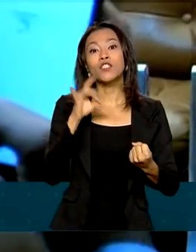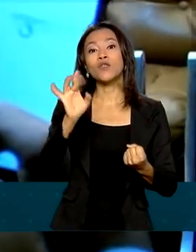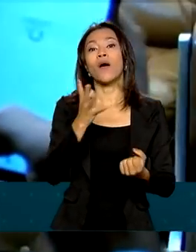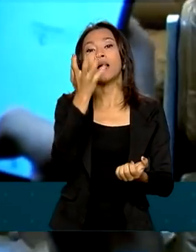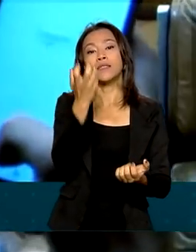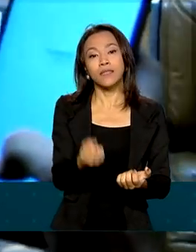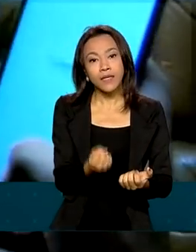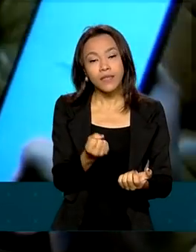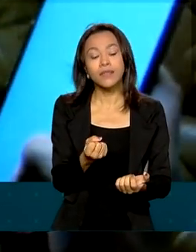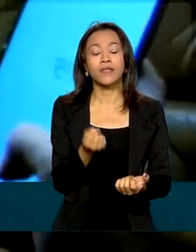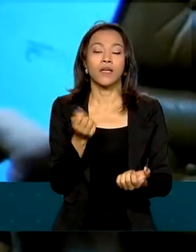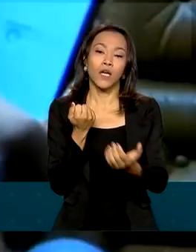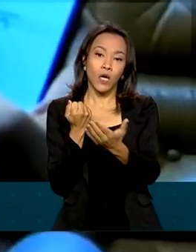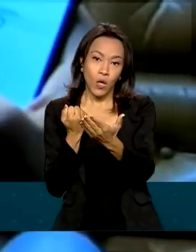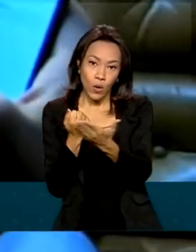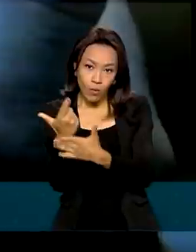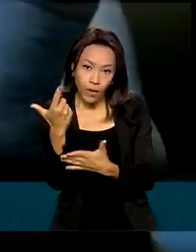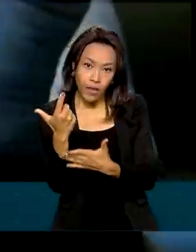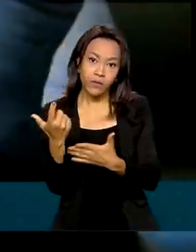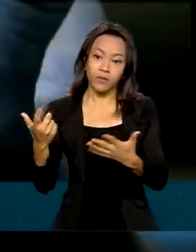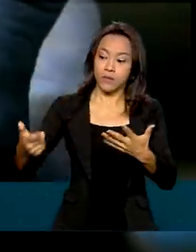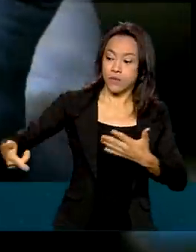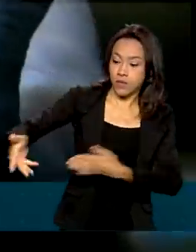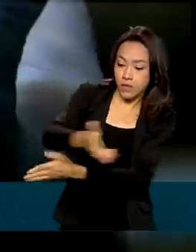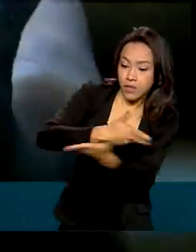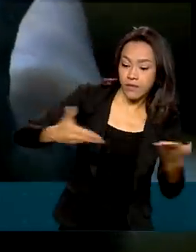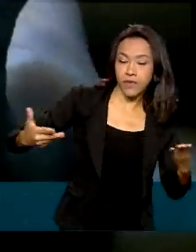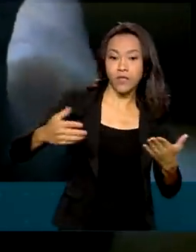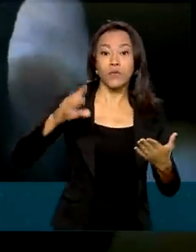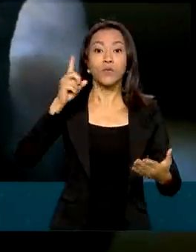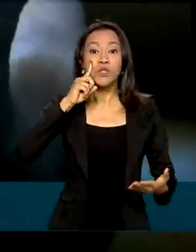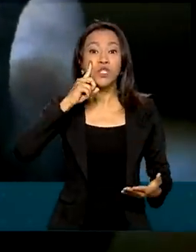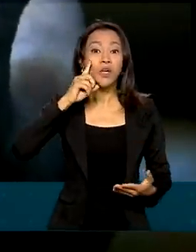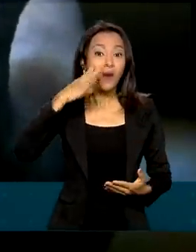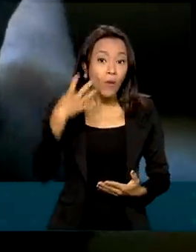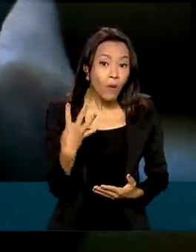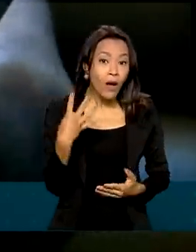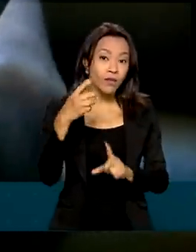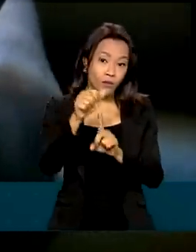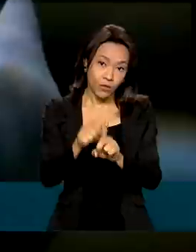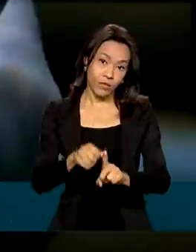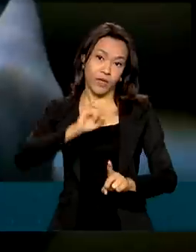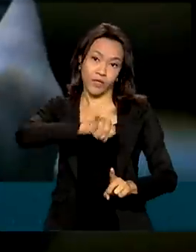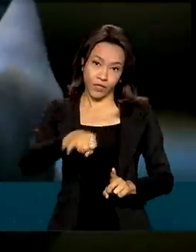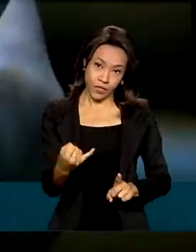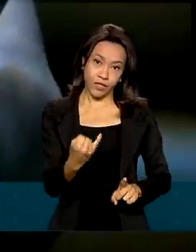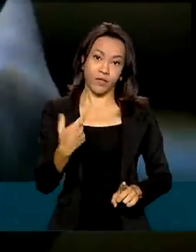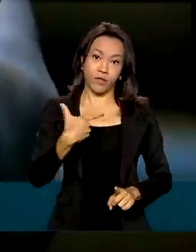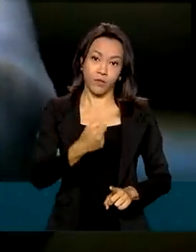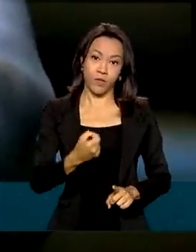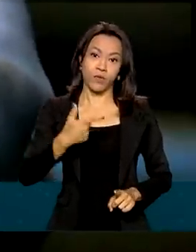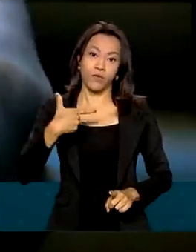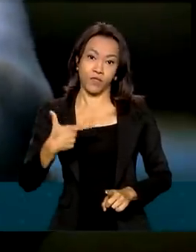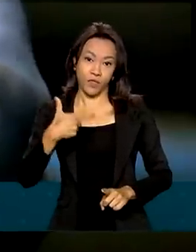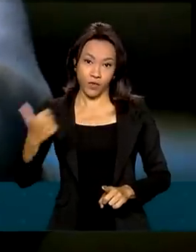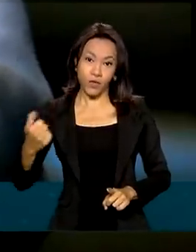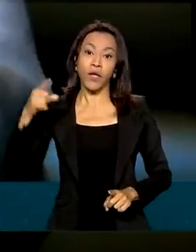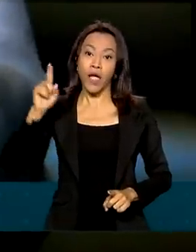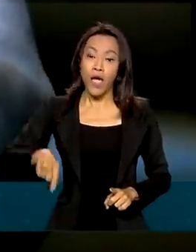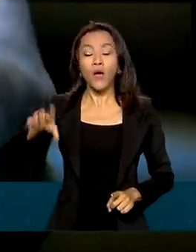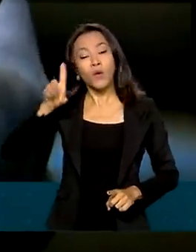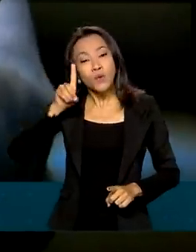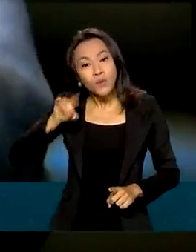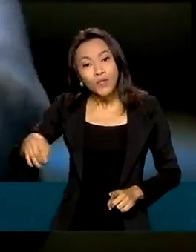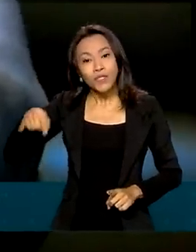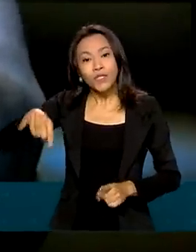veículos comprados ou transferidos a partir do dia 4 de janeiro de 2021, data da implantação